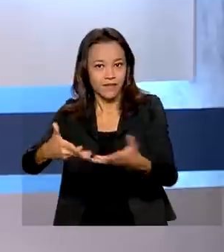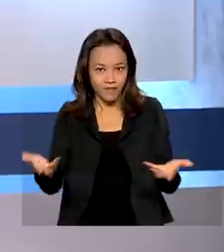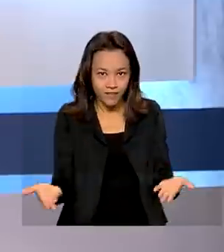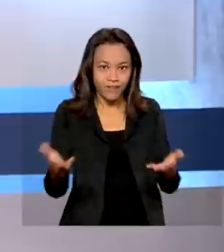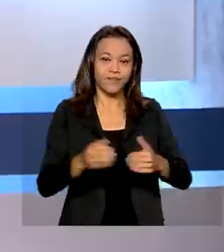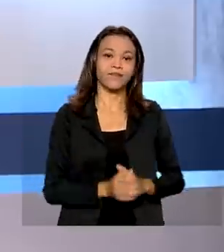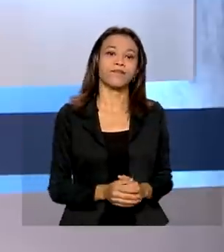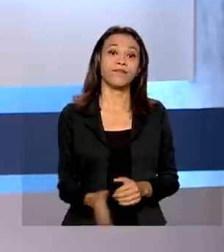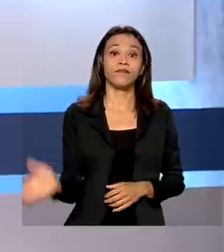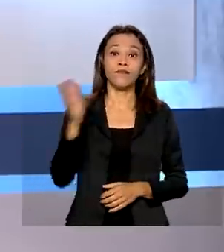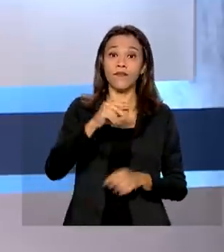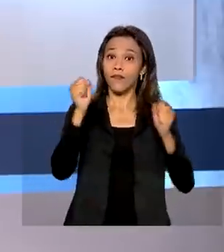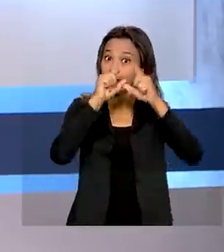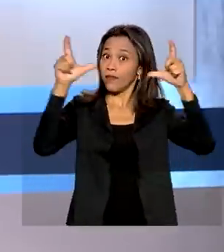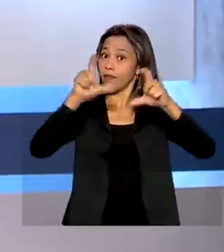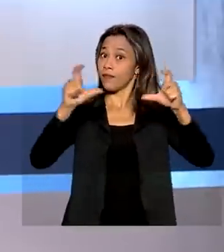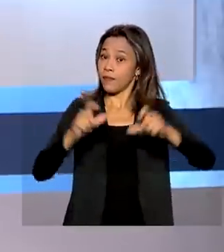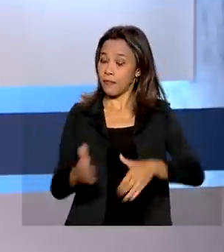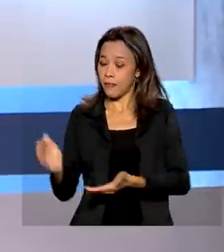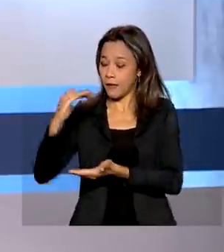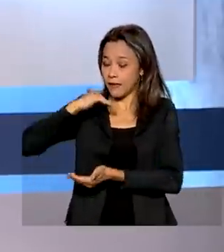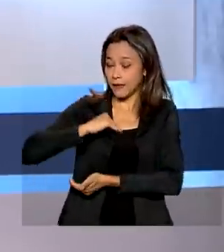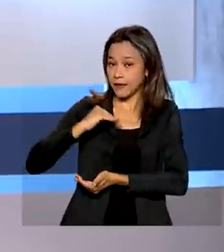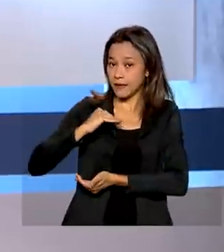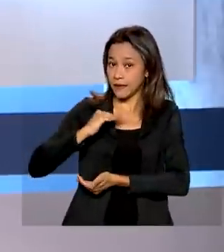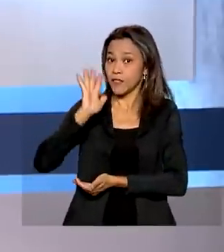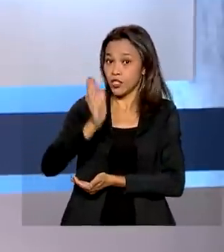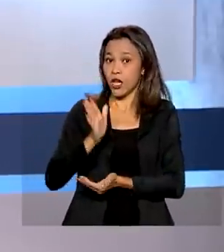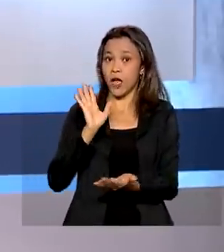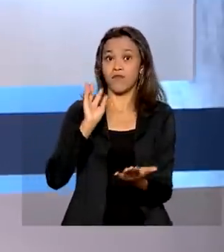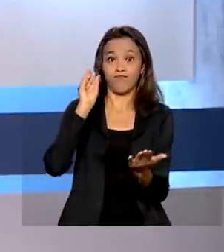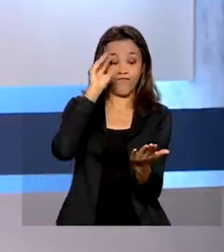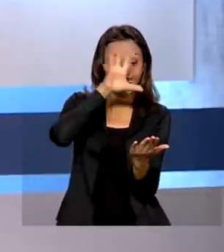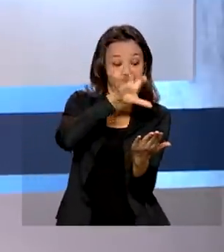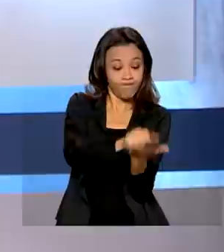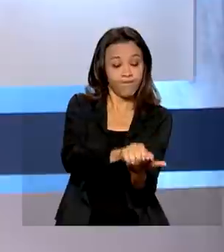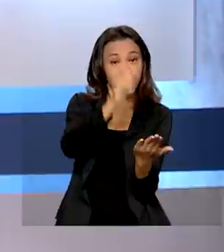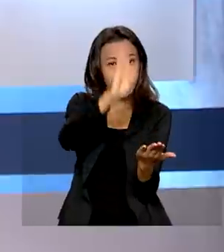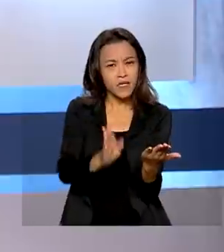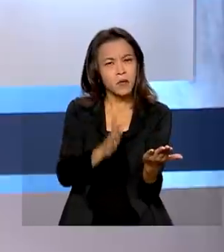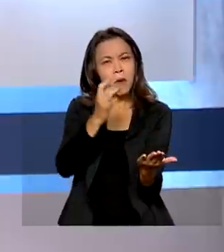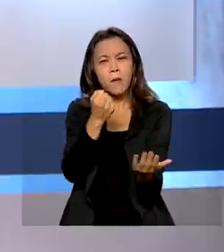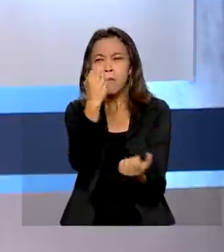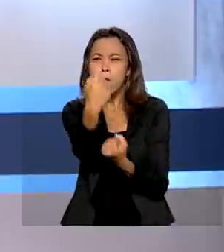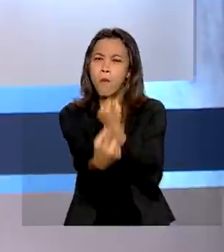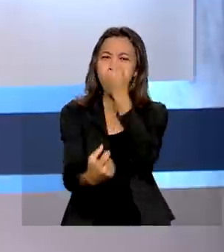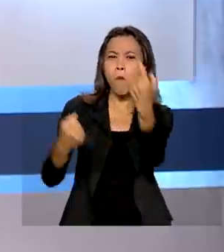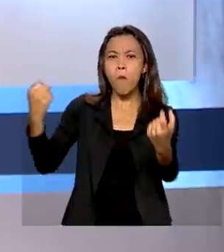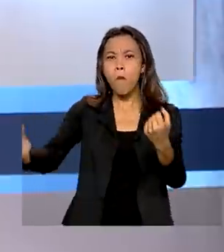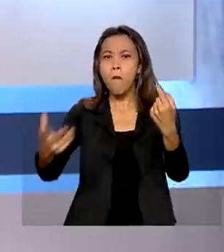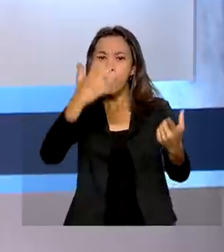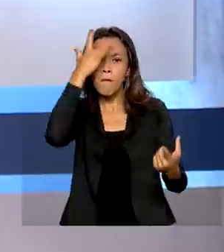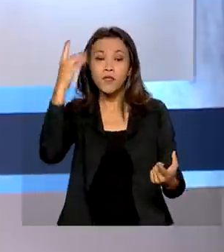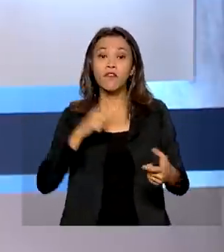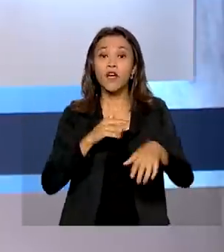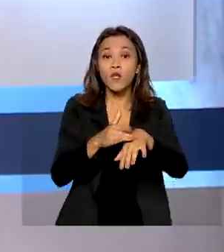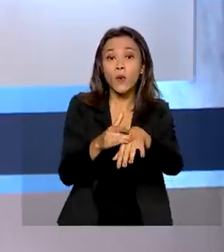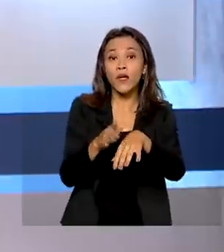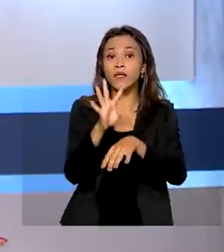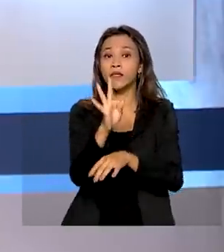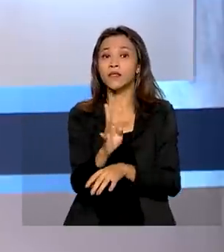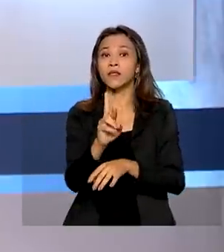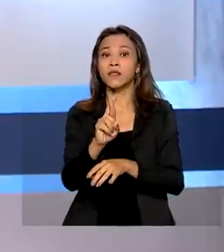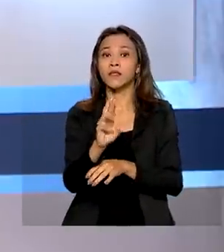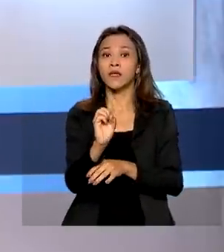a Agência Nacional de Vigilância Sanitária registrou no Brasil casos raros de pessoas que desenvolveram trombose depois de tomar a